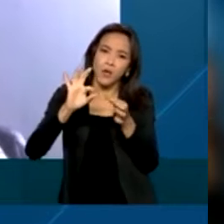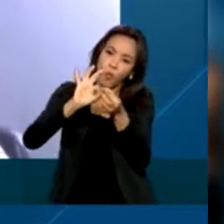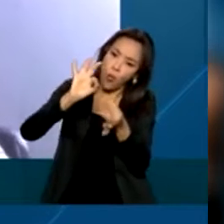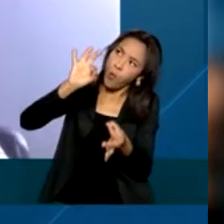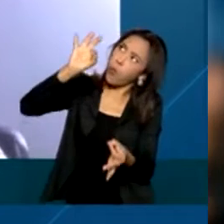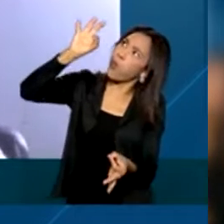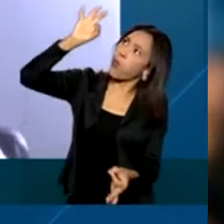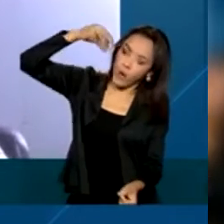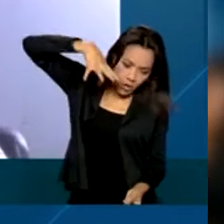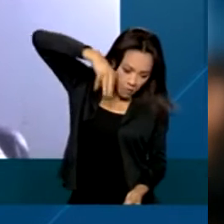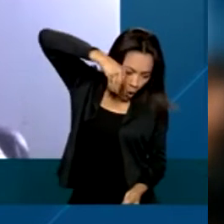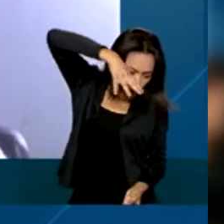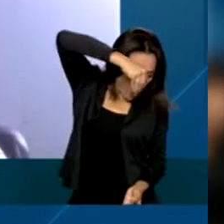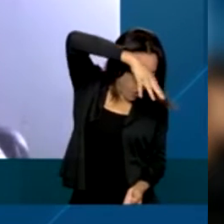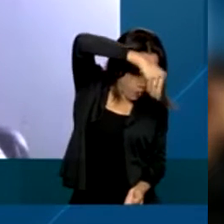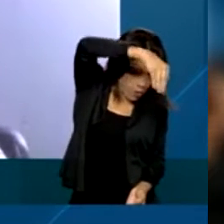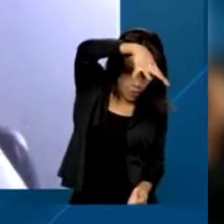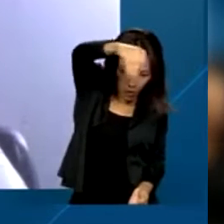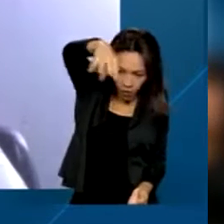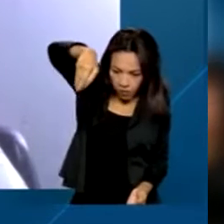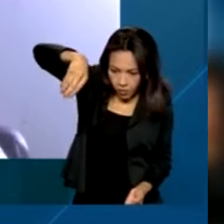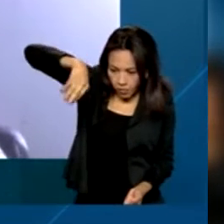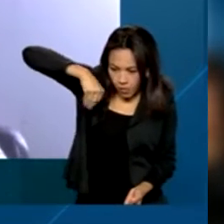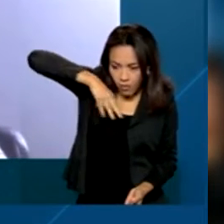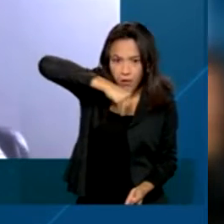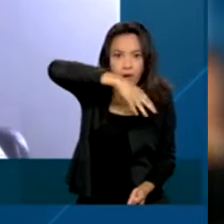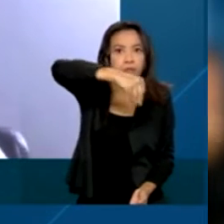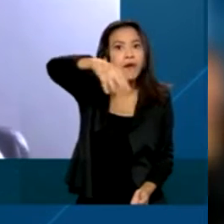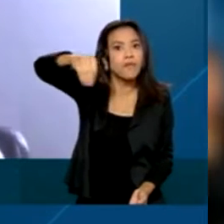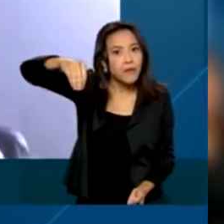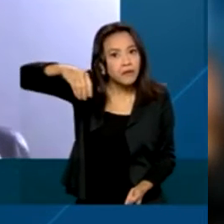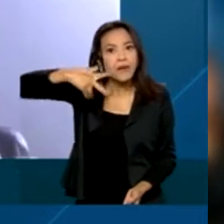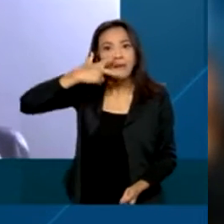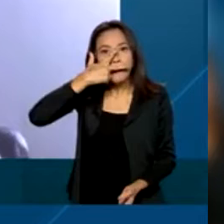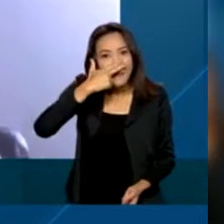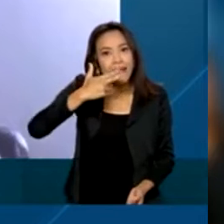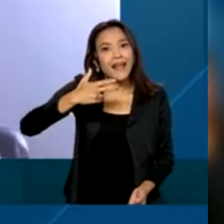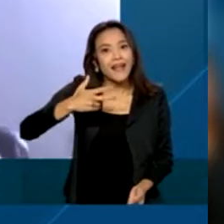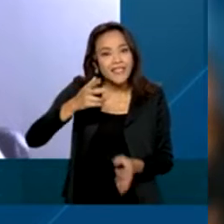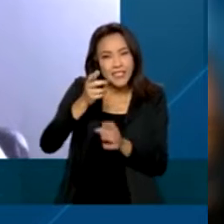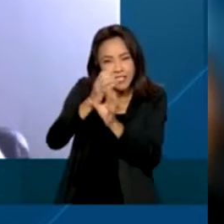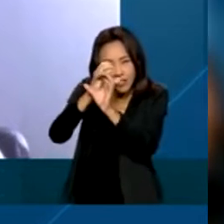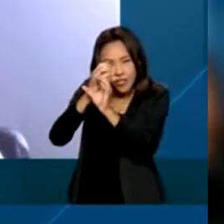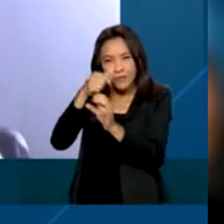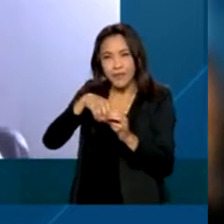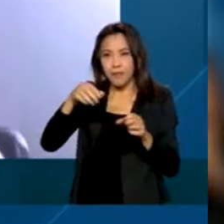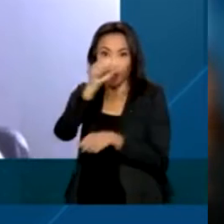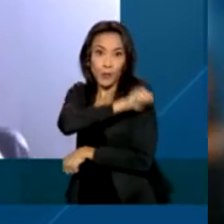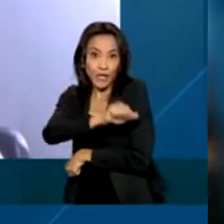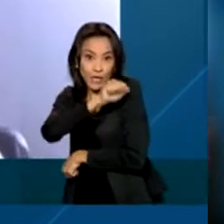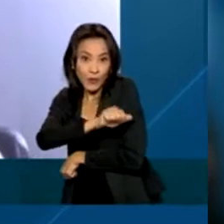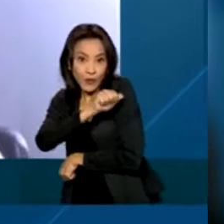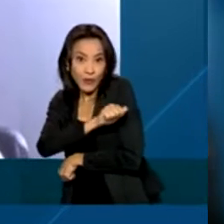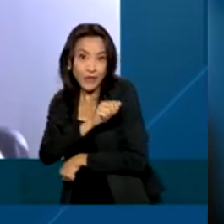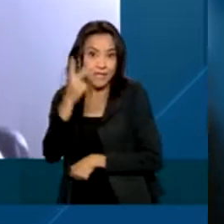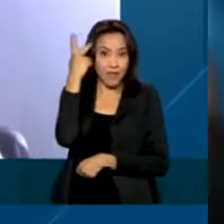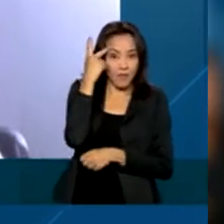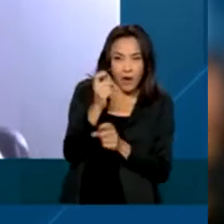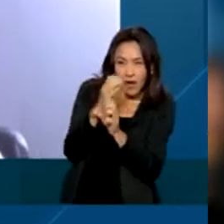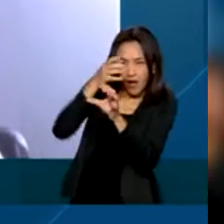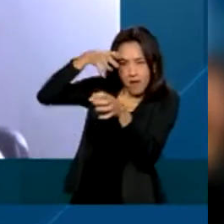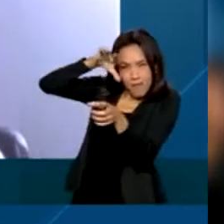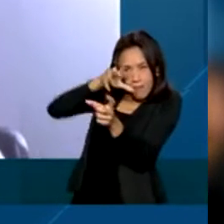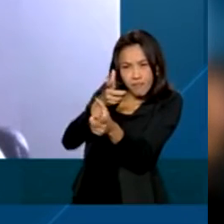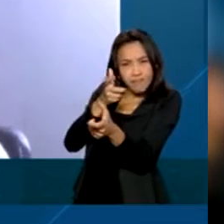região e a gente consegue ter a resolução de 3 metros e meio. É como se o câmera estivesse em Campinas, bater uma foto do rio e pudesse enxergar um carro.